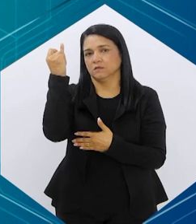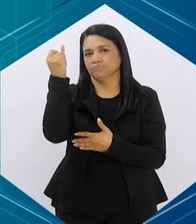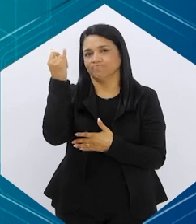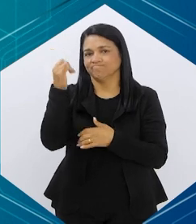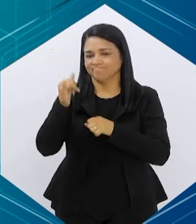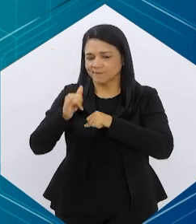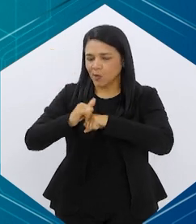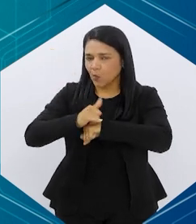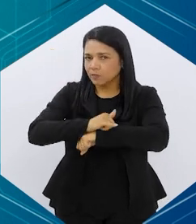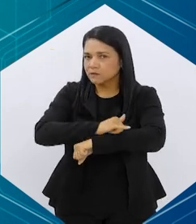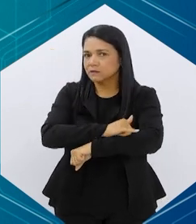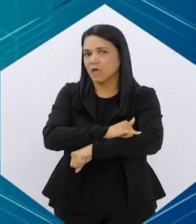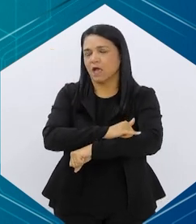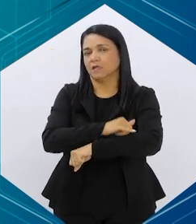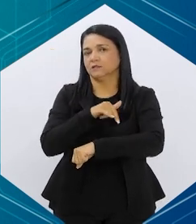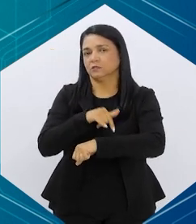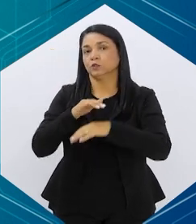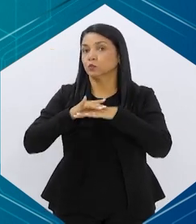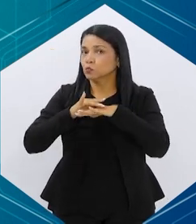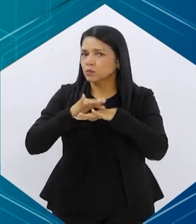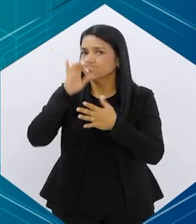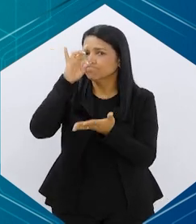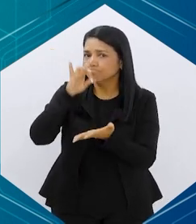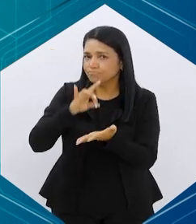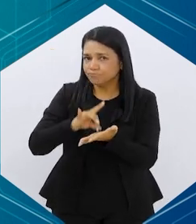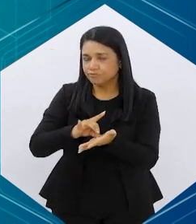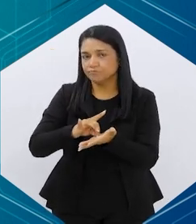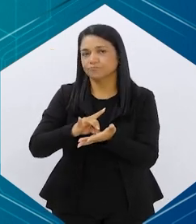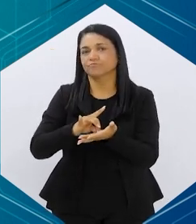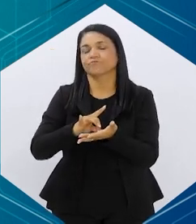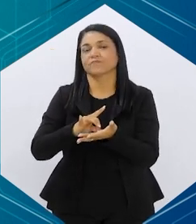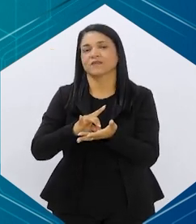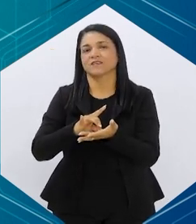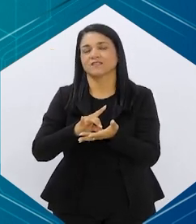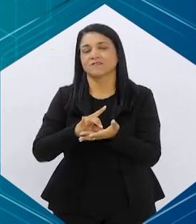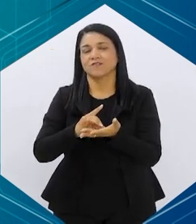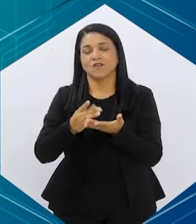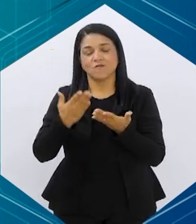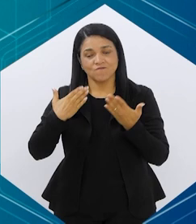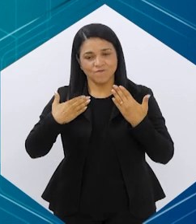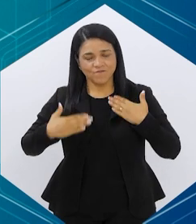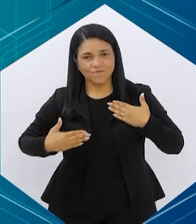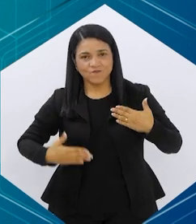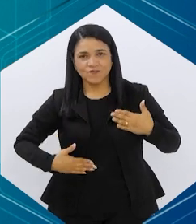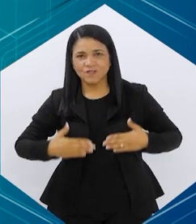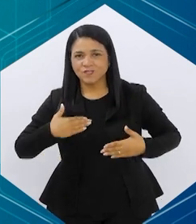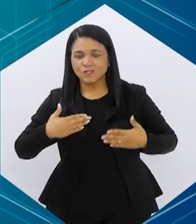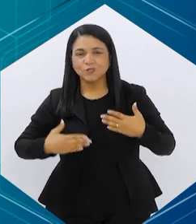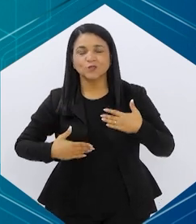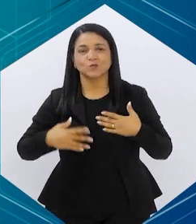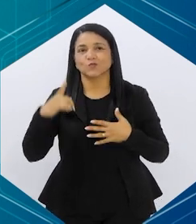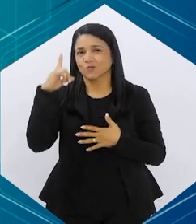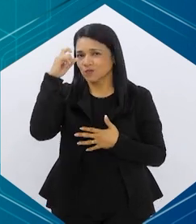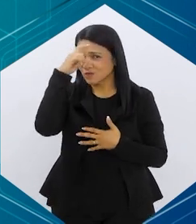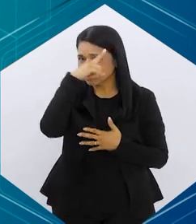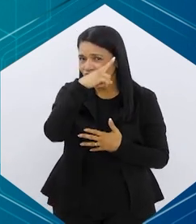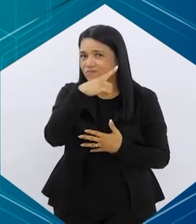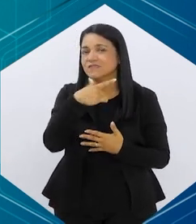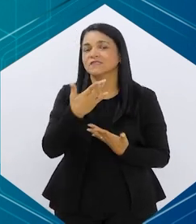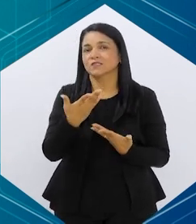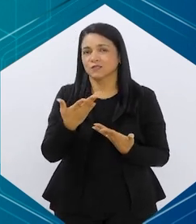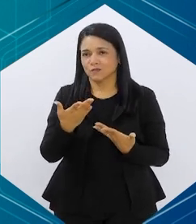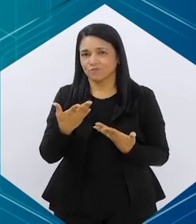que é a obesidade, que é uma doença crônica, que envolve mecanismos fisiopatológicos muito complexos.